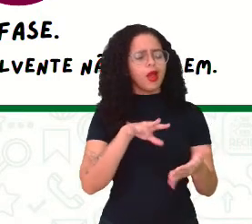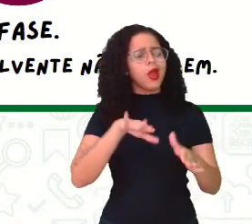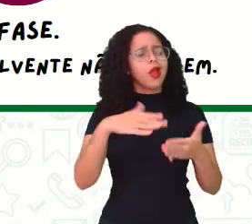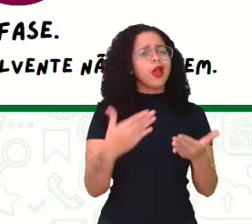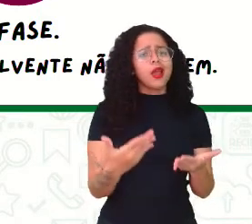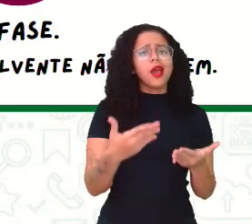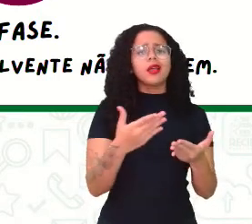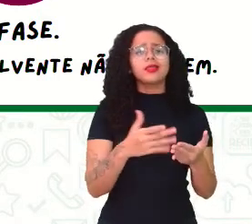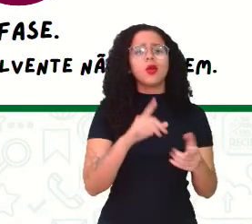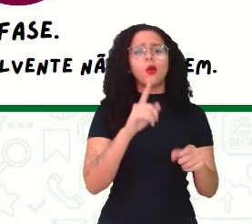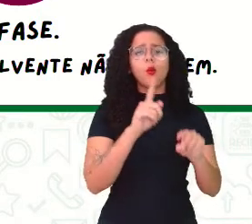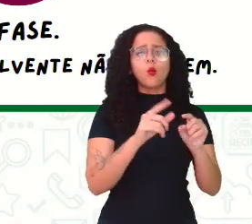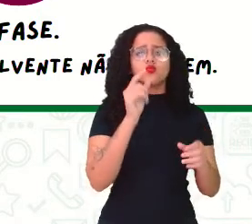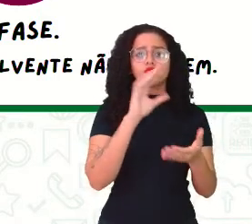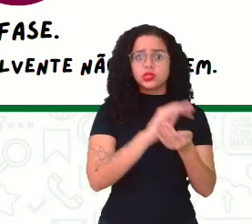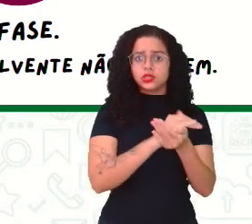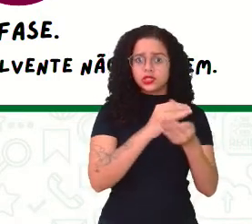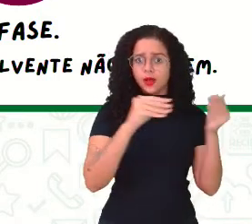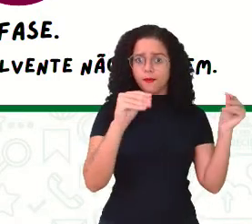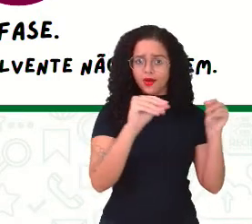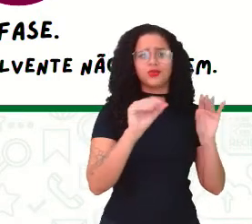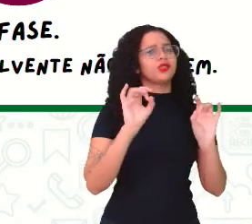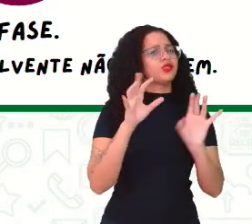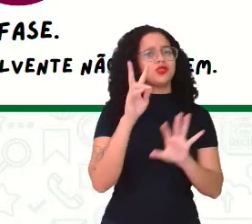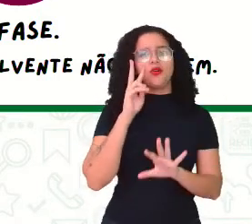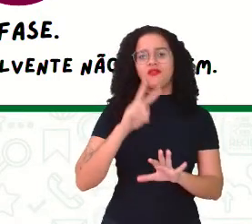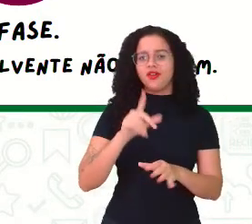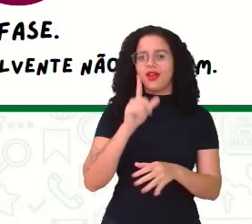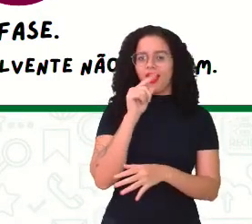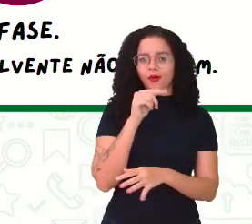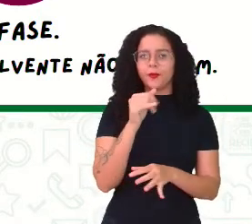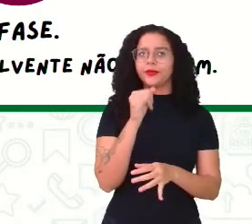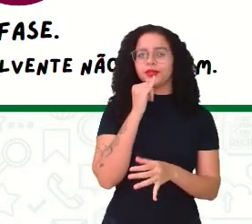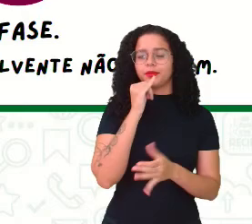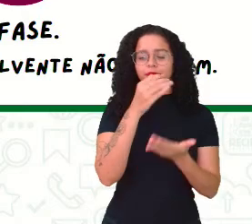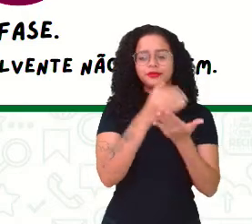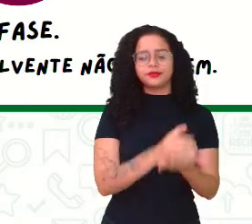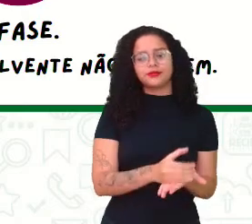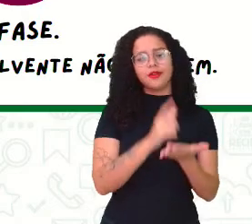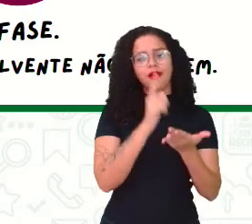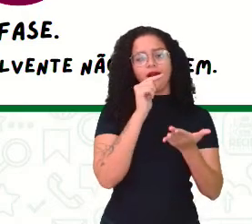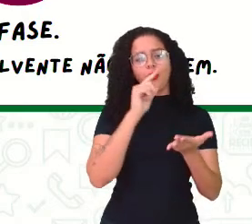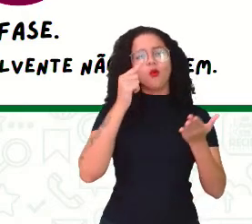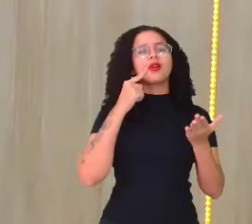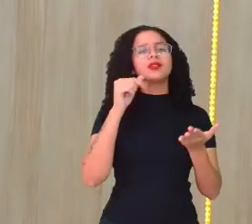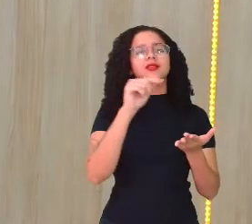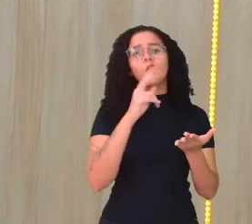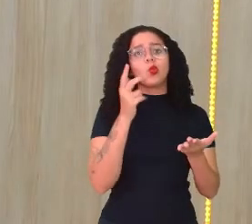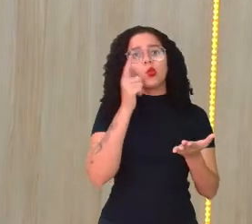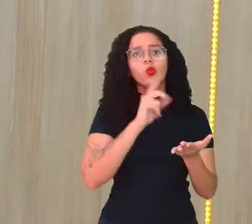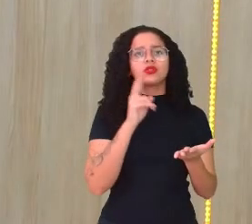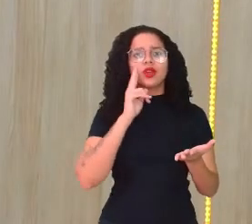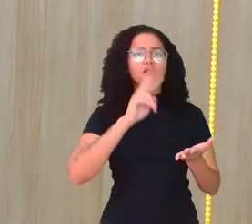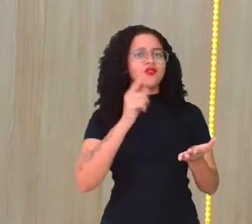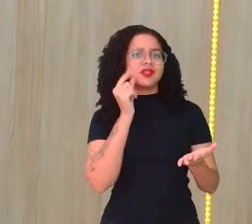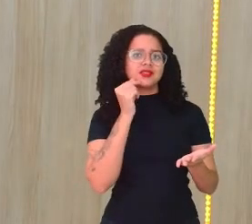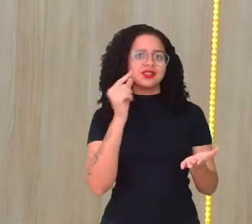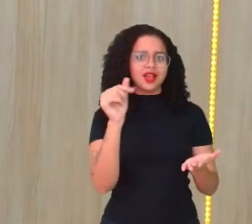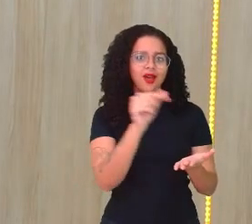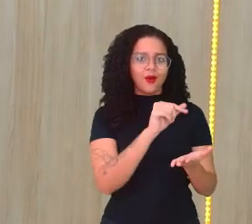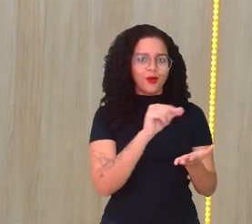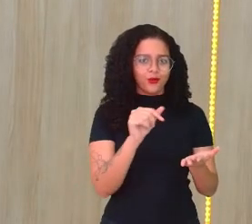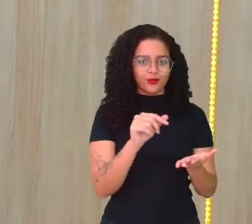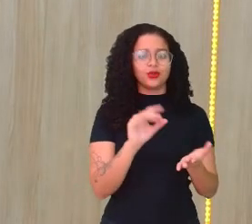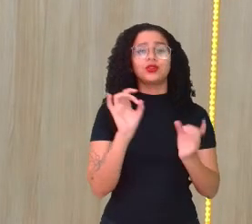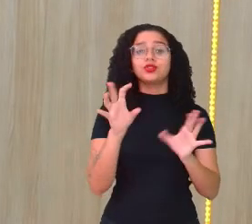só vê o solvente, tá bom? Igual aquela história do potinho com água e sal. A gente não vê o sal, é o soluto, né? Aquele que